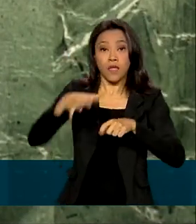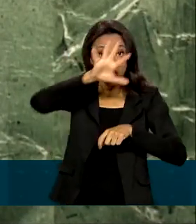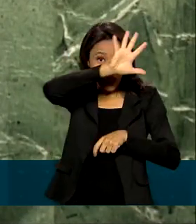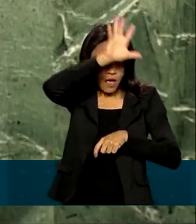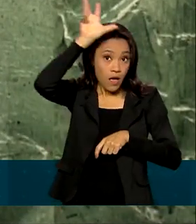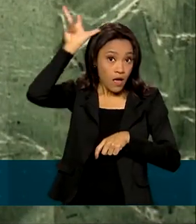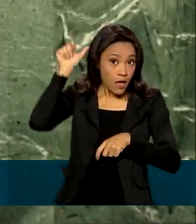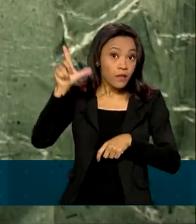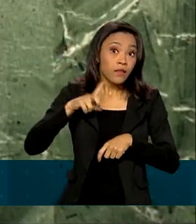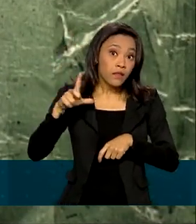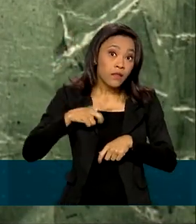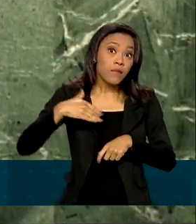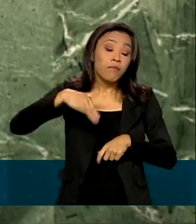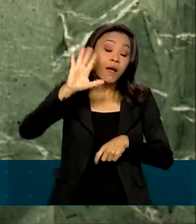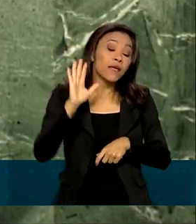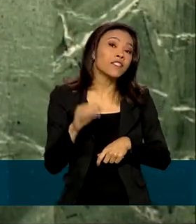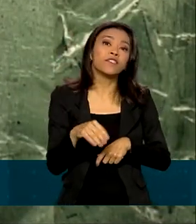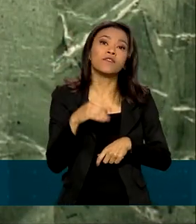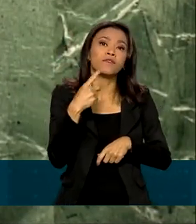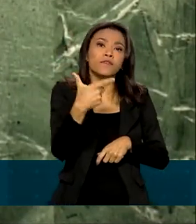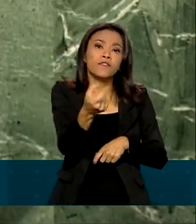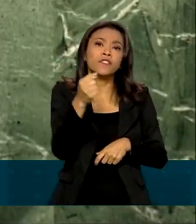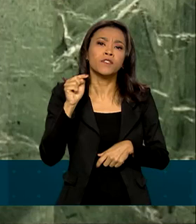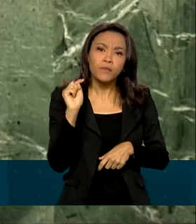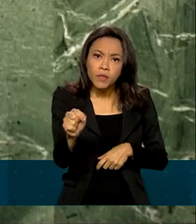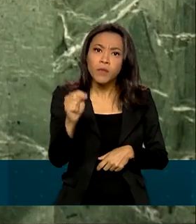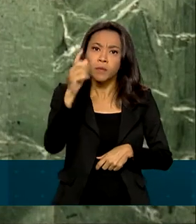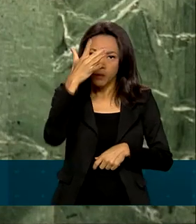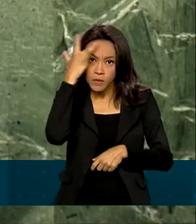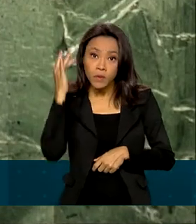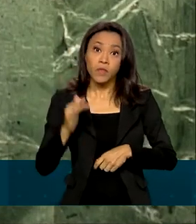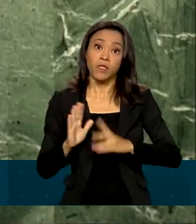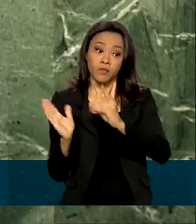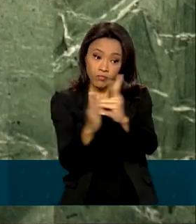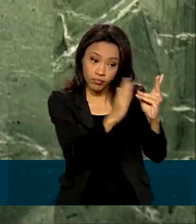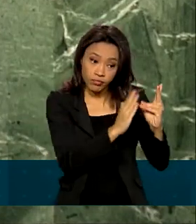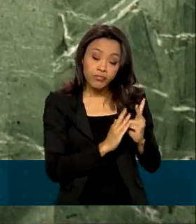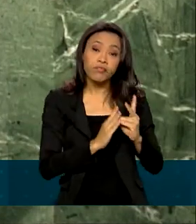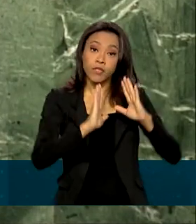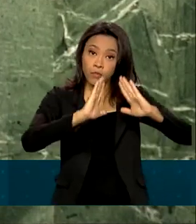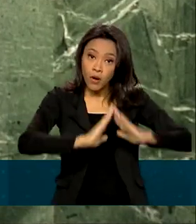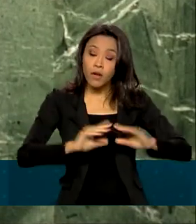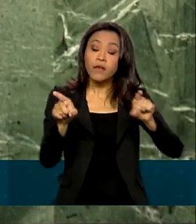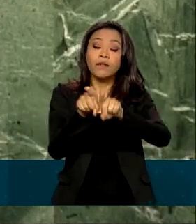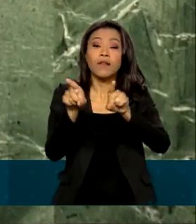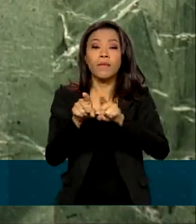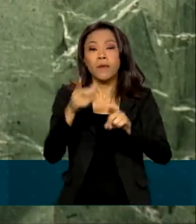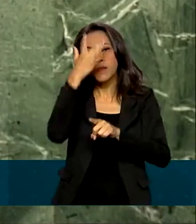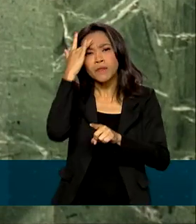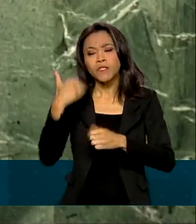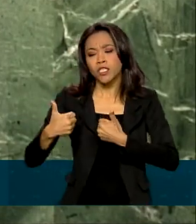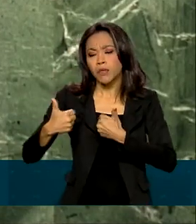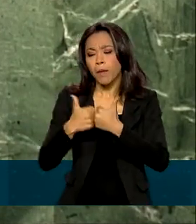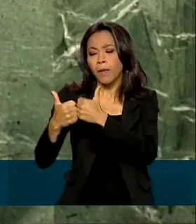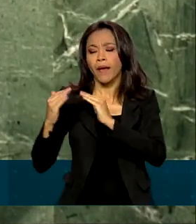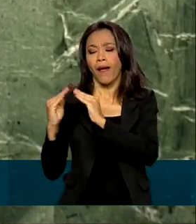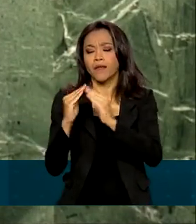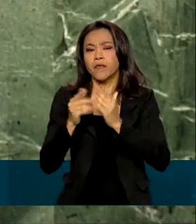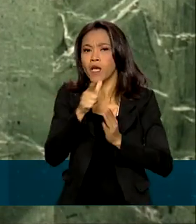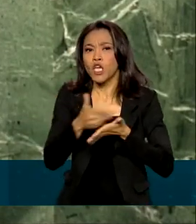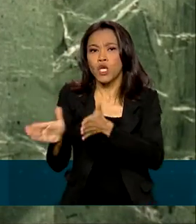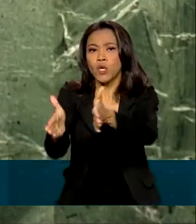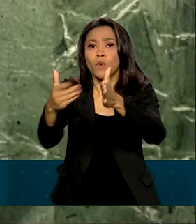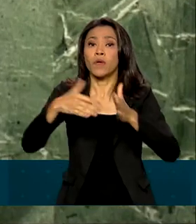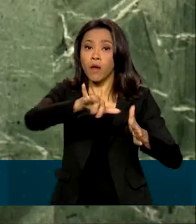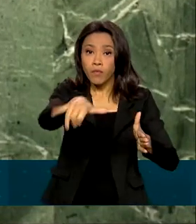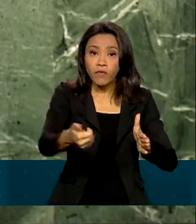de 20 milhões de habitantes, entre eles indígenas e ribeirinhos, cuja subsistência depende de algum aproveitamento